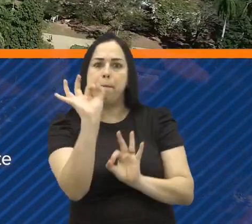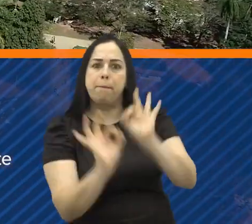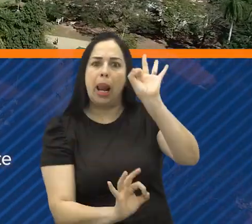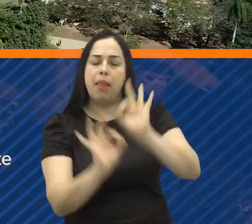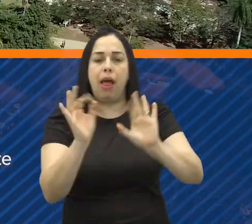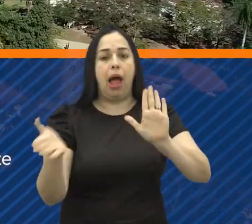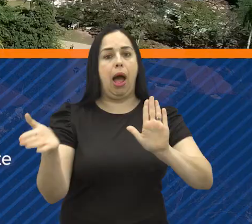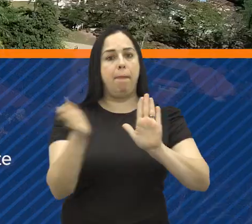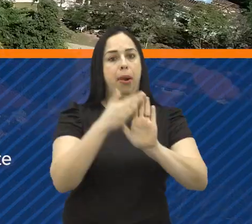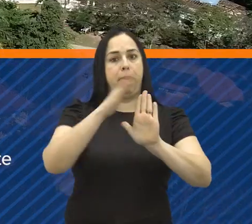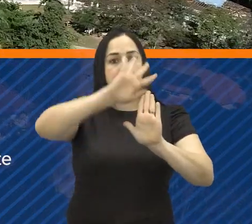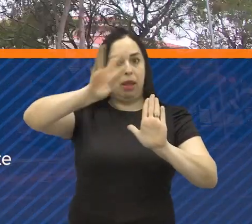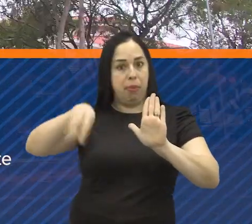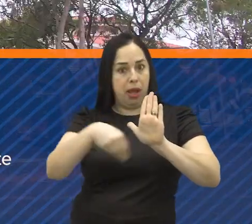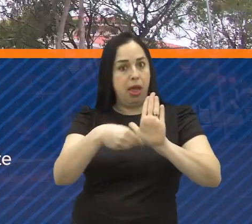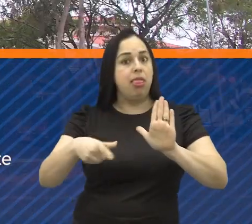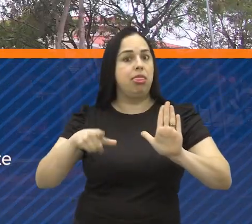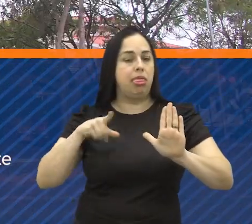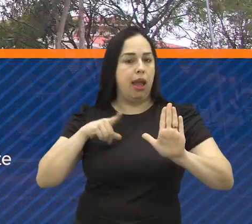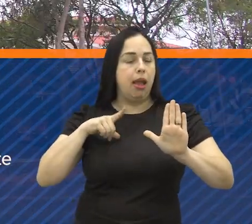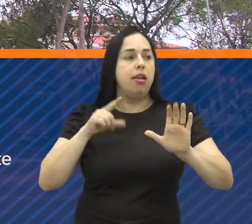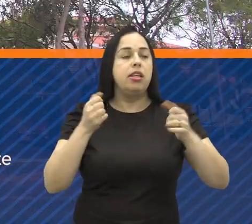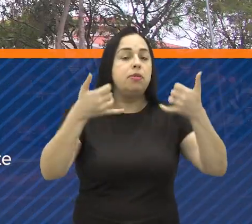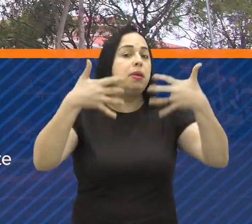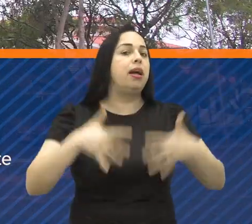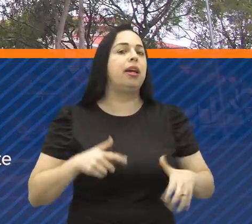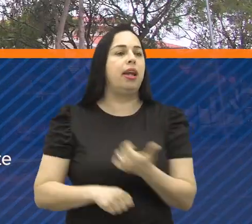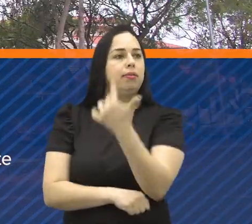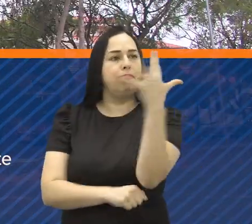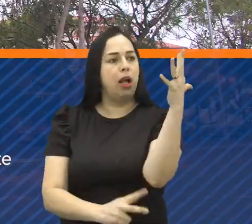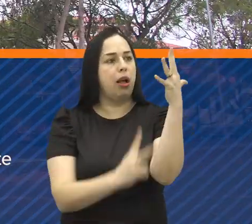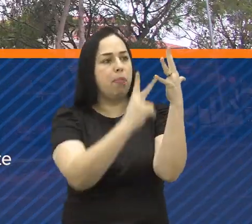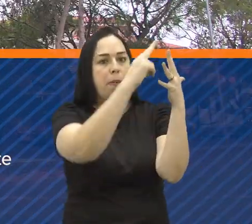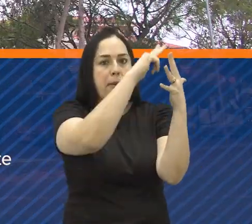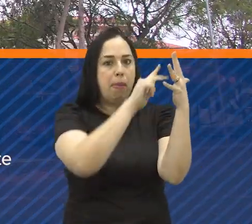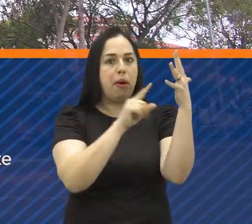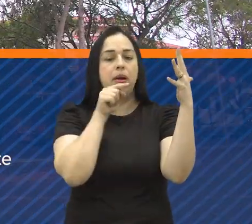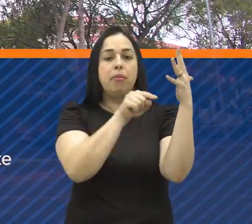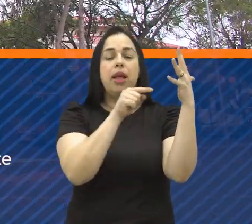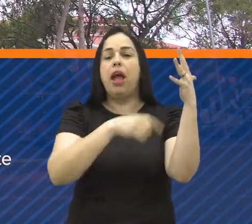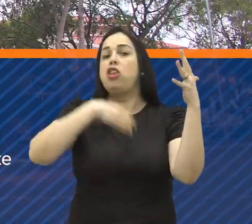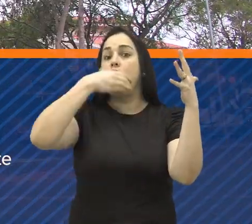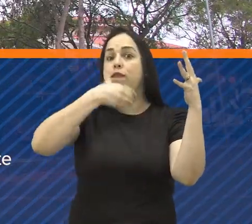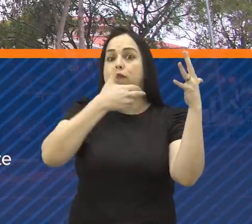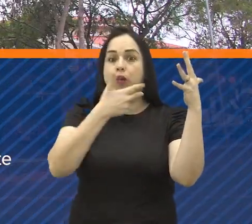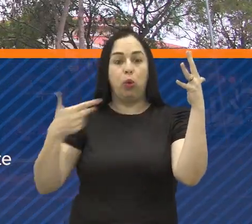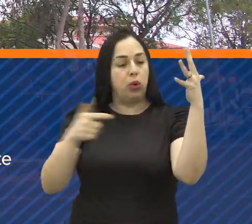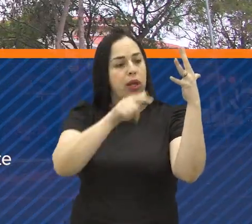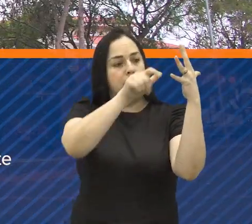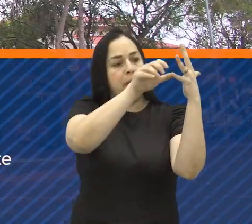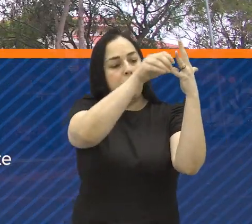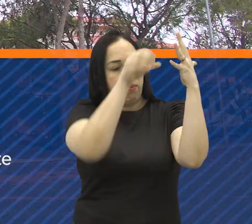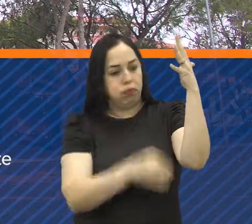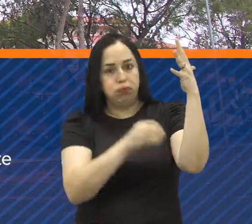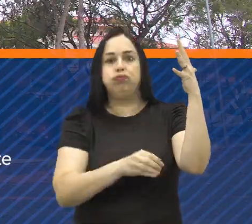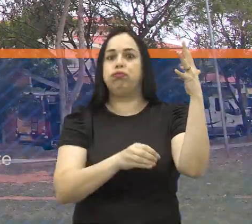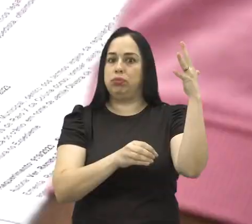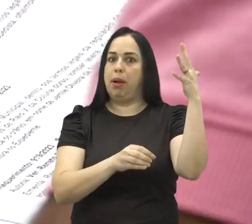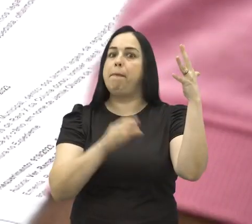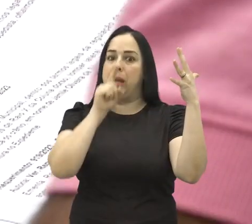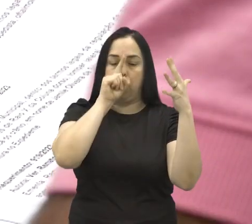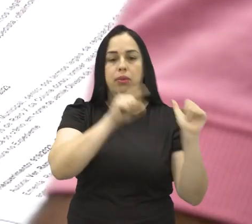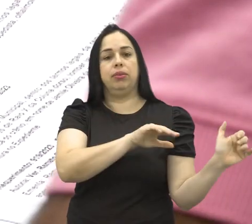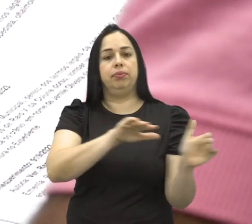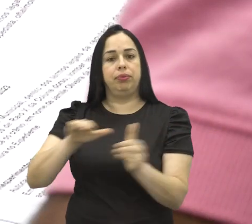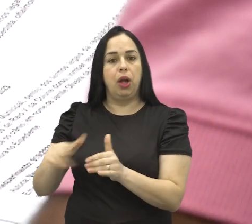proposta, que recebeu uma emenda, permite a supressão de espécies frutíferas, que poderiam causar riscos a motoristas e pedestres.